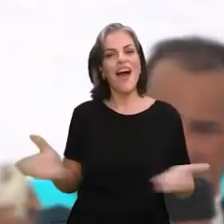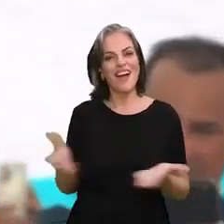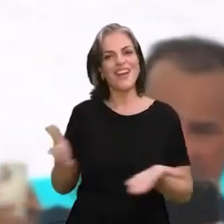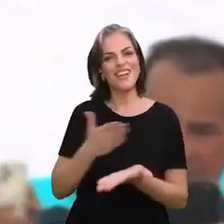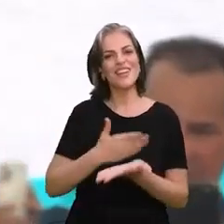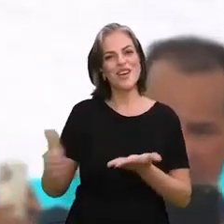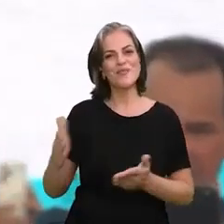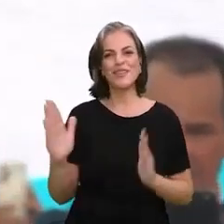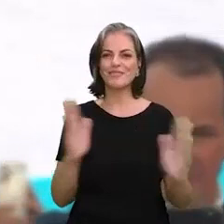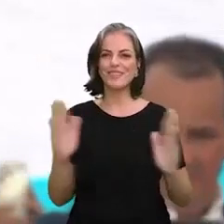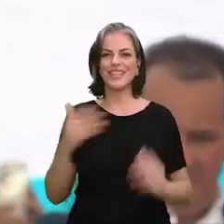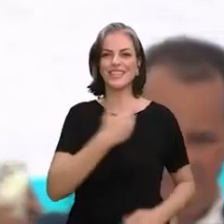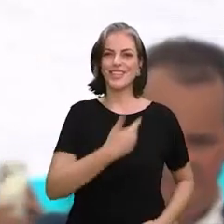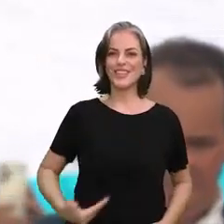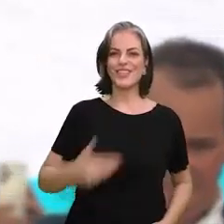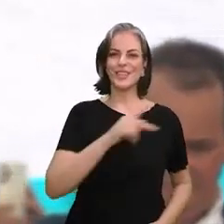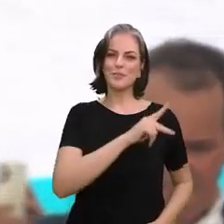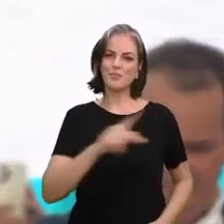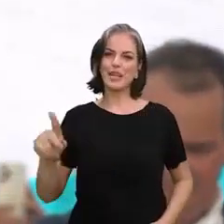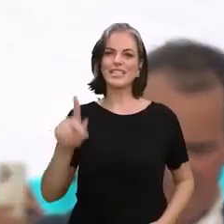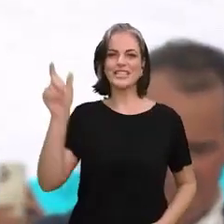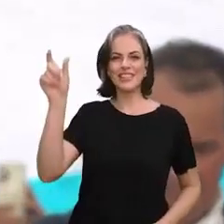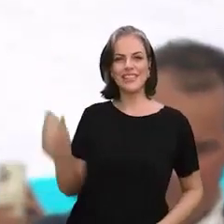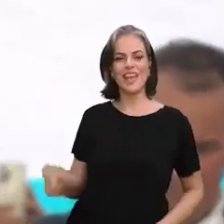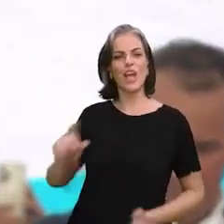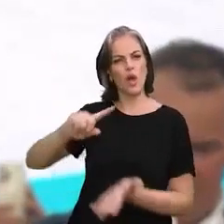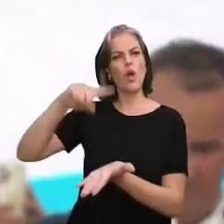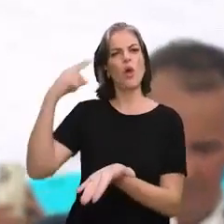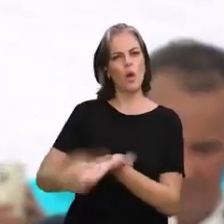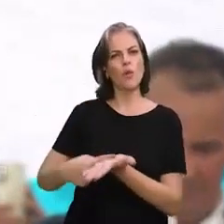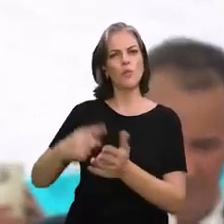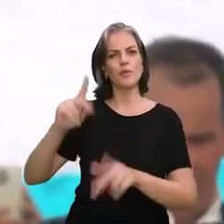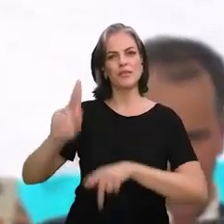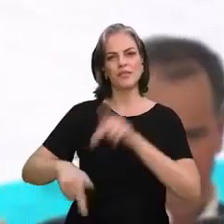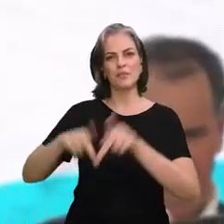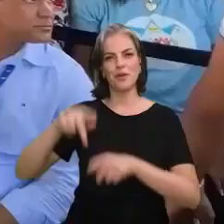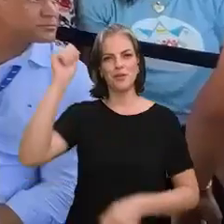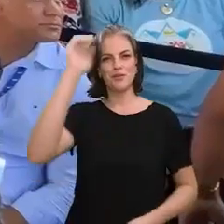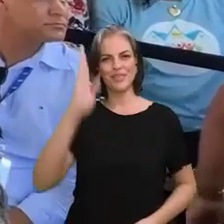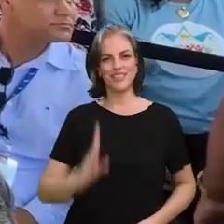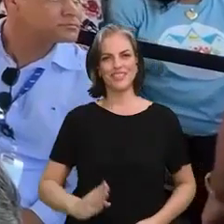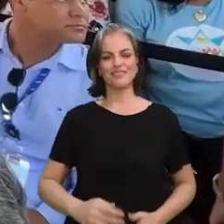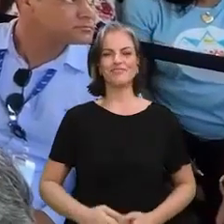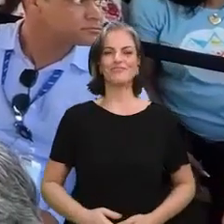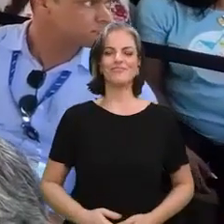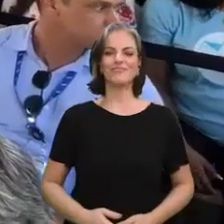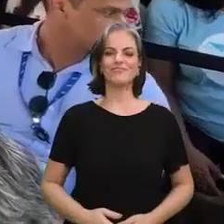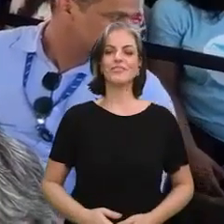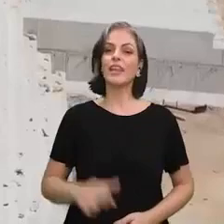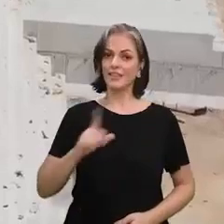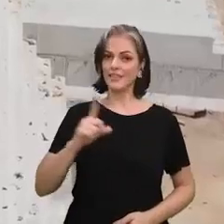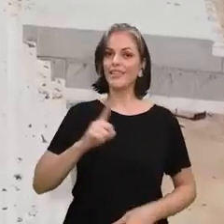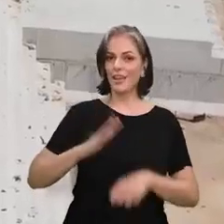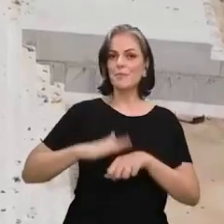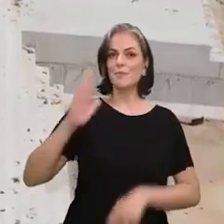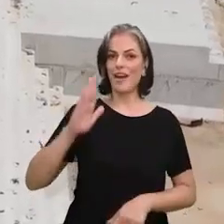agora no mandato deste presidente que tem identidade e compromisso com o povo brasileiro. E não para por aí!